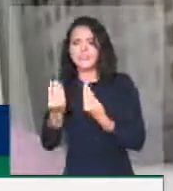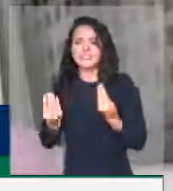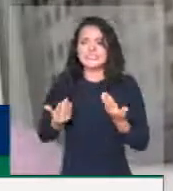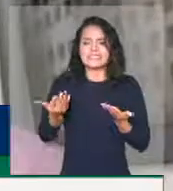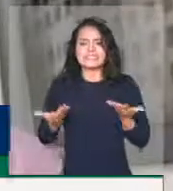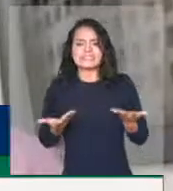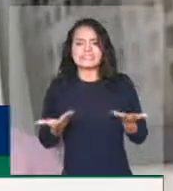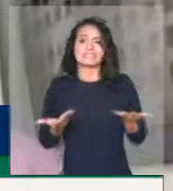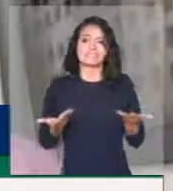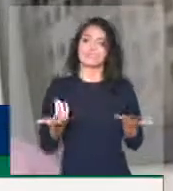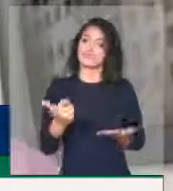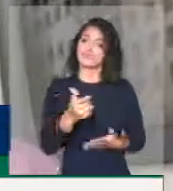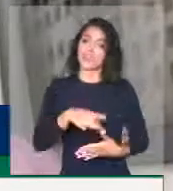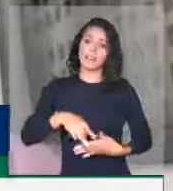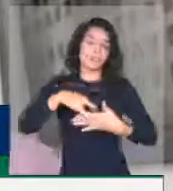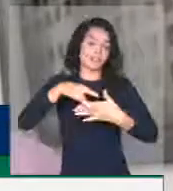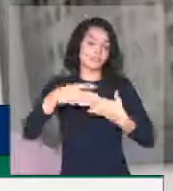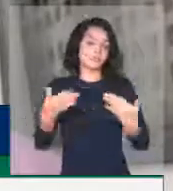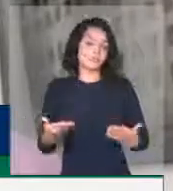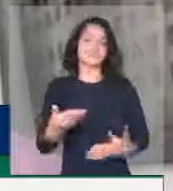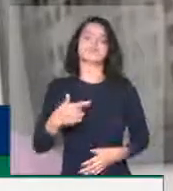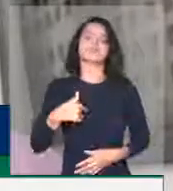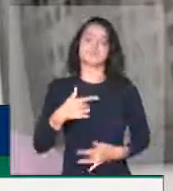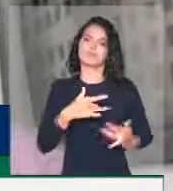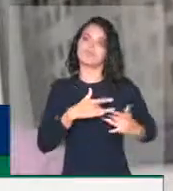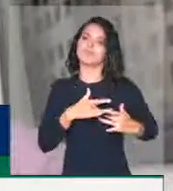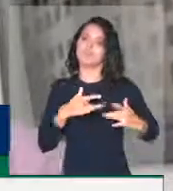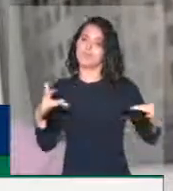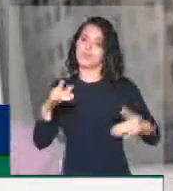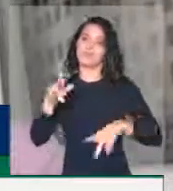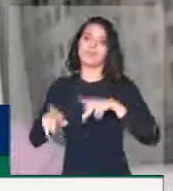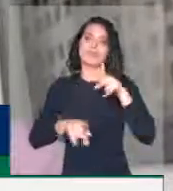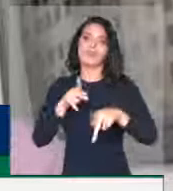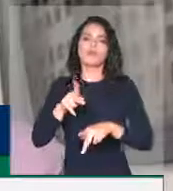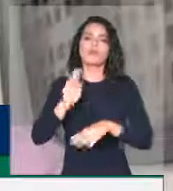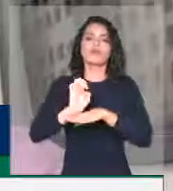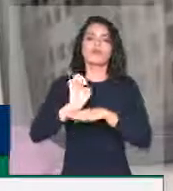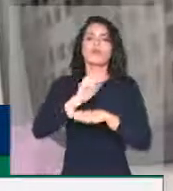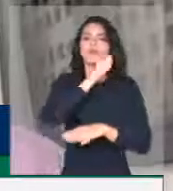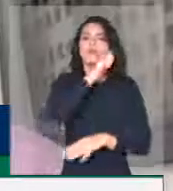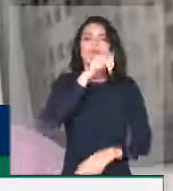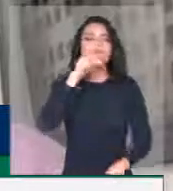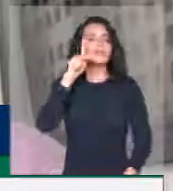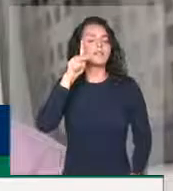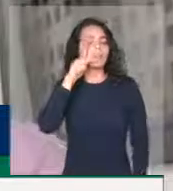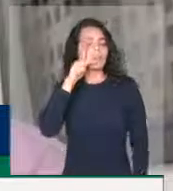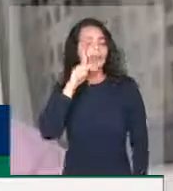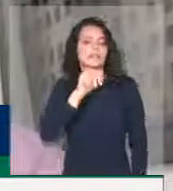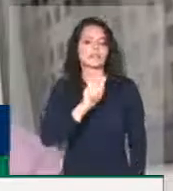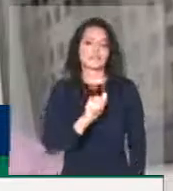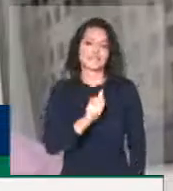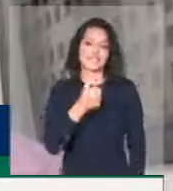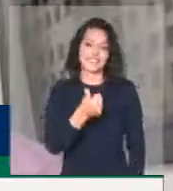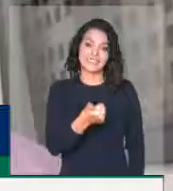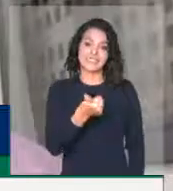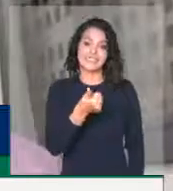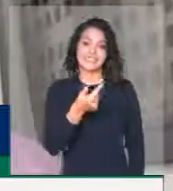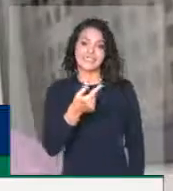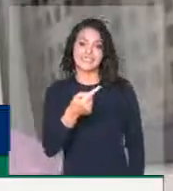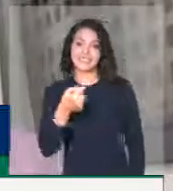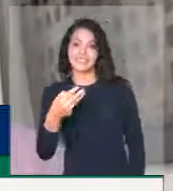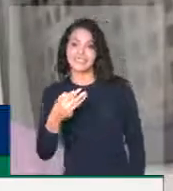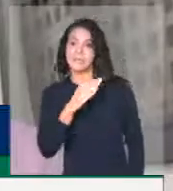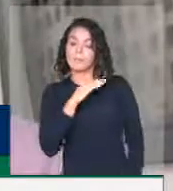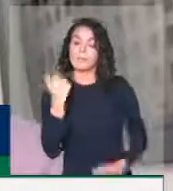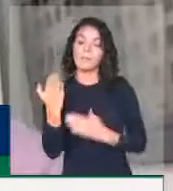povo do meu estado do Amapá, que nós chegamos a 173 mortes num estado muito pequeno, onde todos se conhecem,